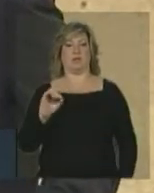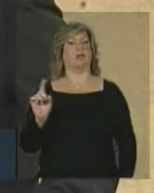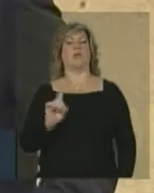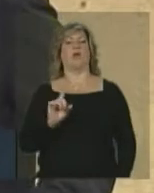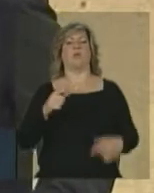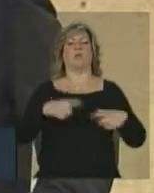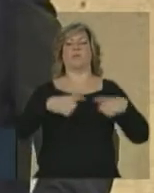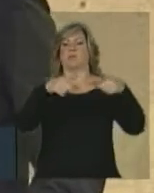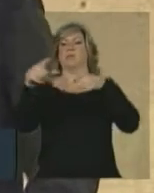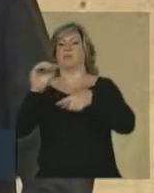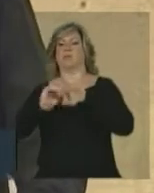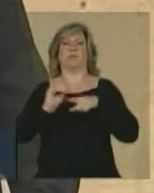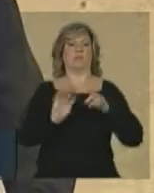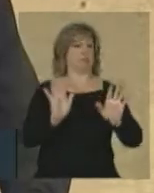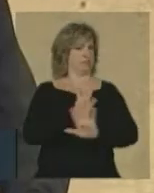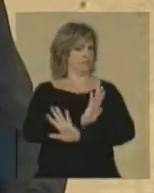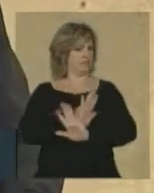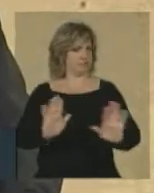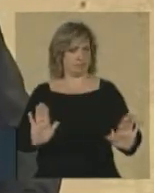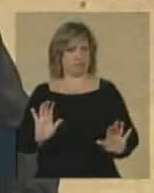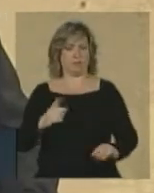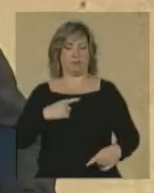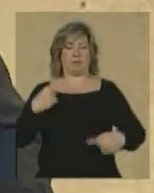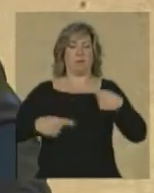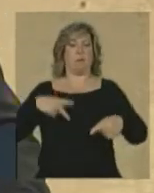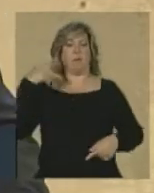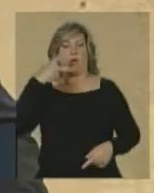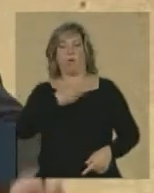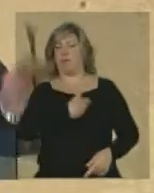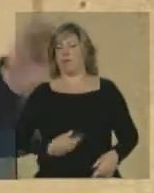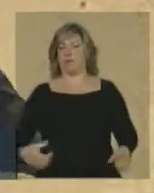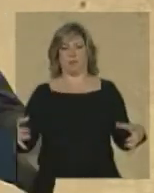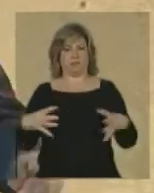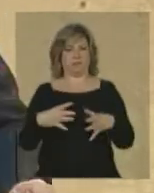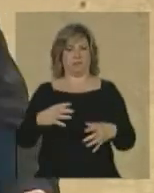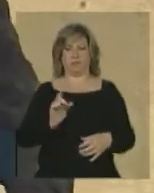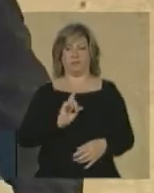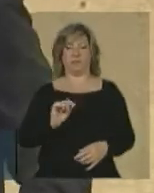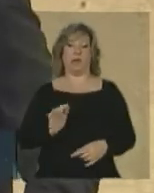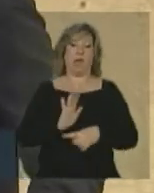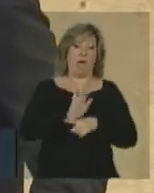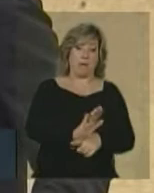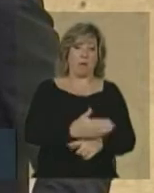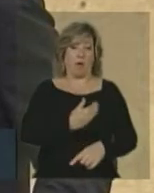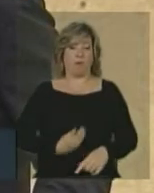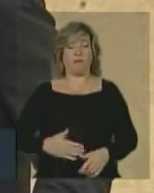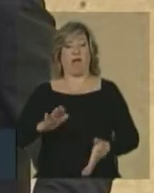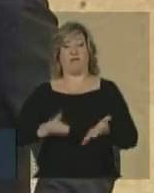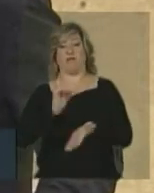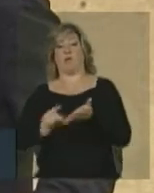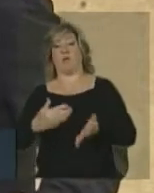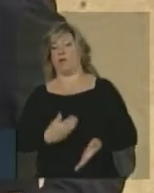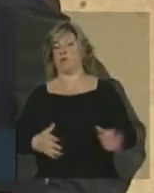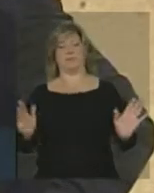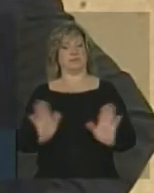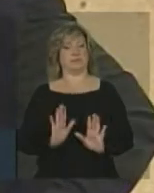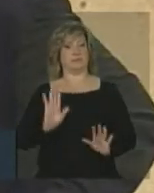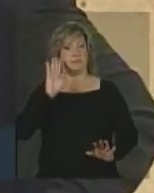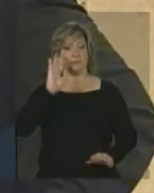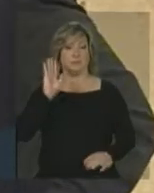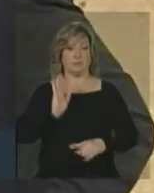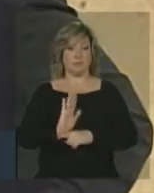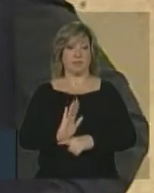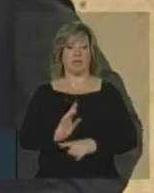localizadas e pontuais de disputas político-governamentais entre os que apoiam o governo e os que são oposicionistas. O Congresso Nacional